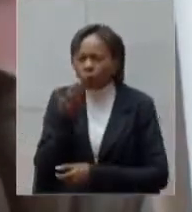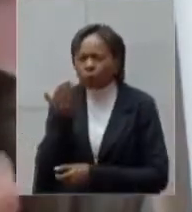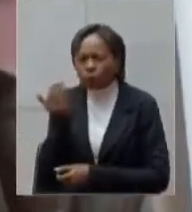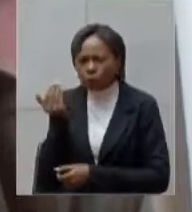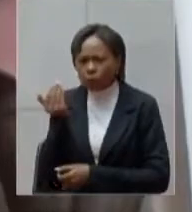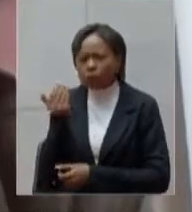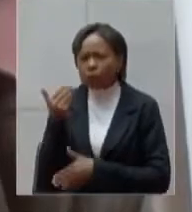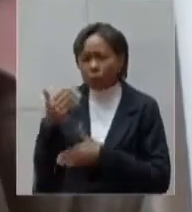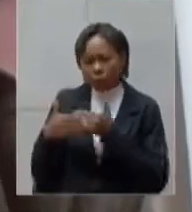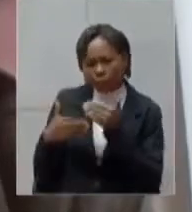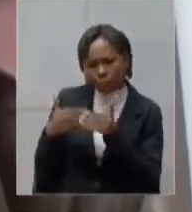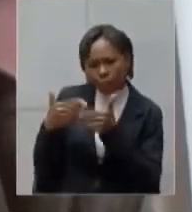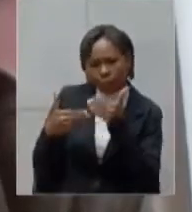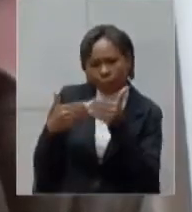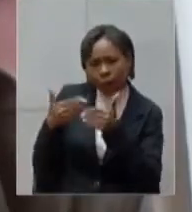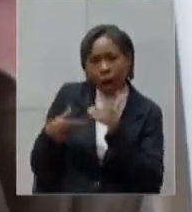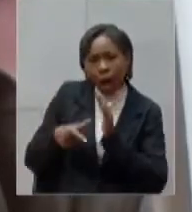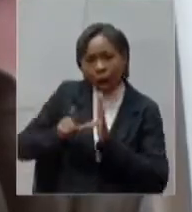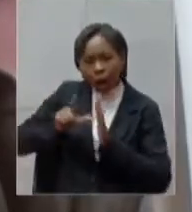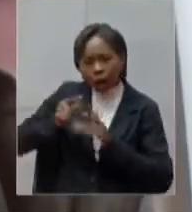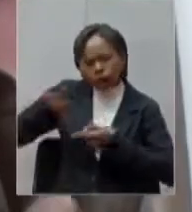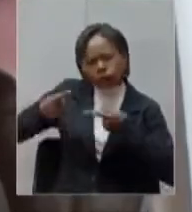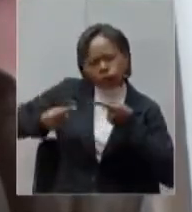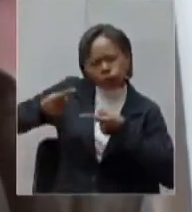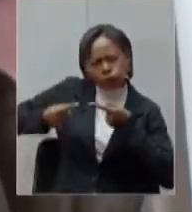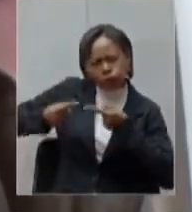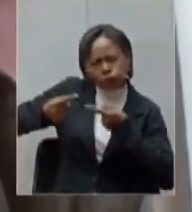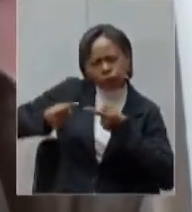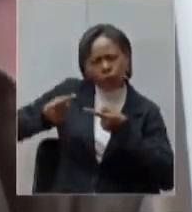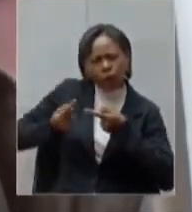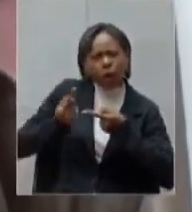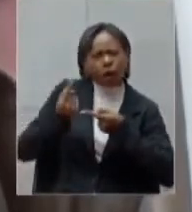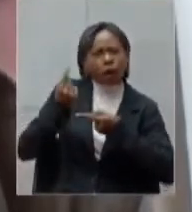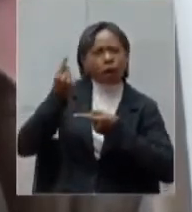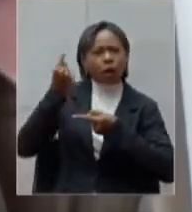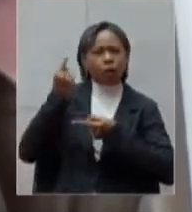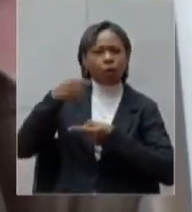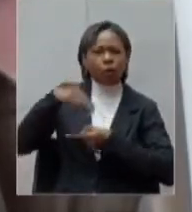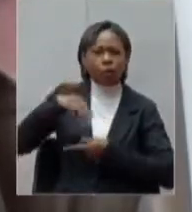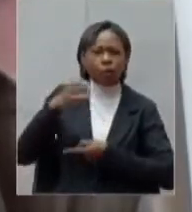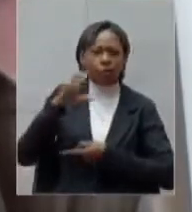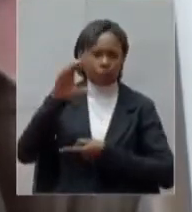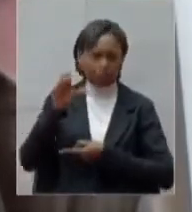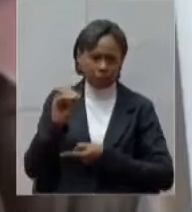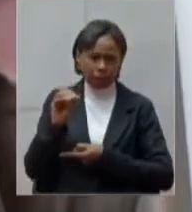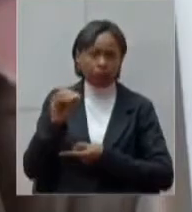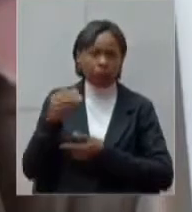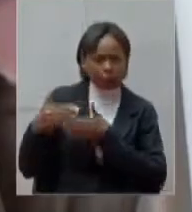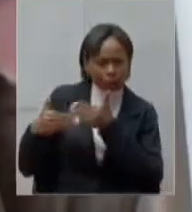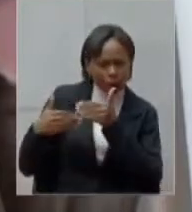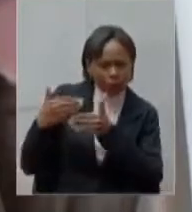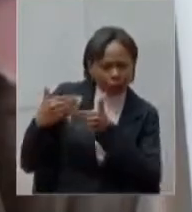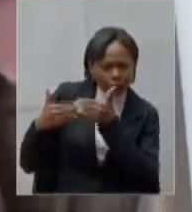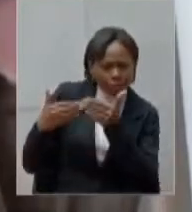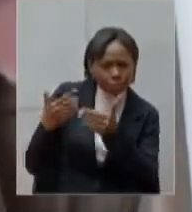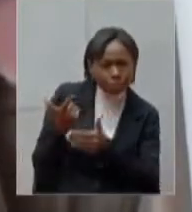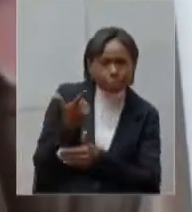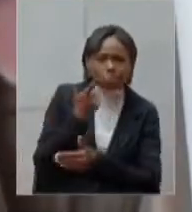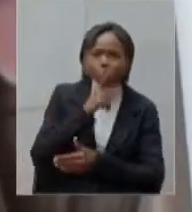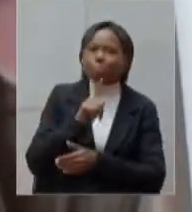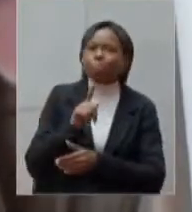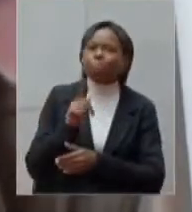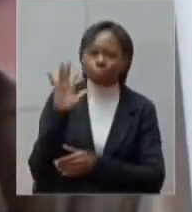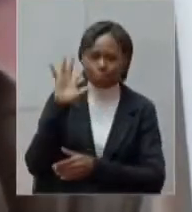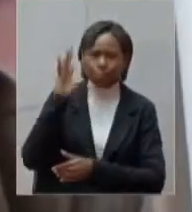processo que a gente já vinha discutindo desde o início lá em março ele se tornou realidade agora há poucos dias depois